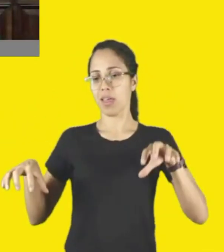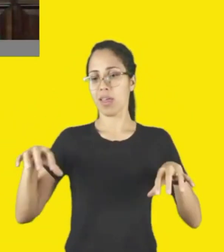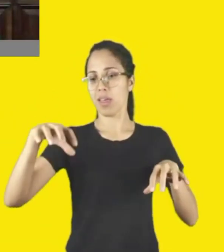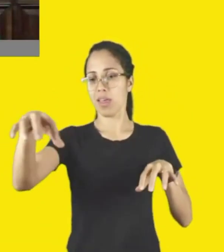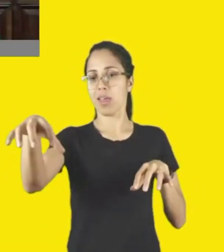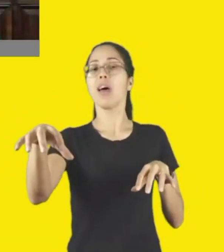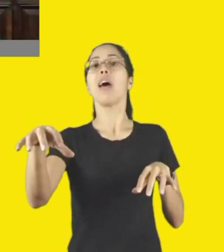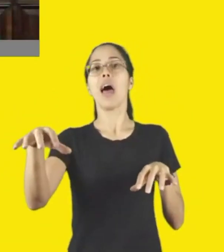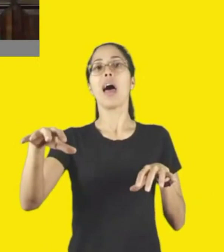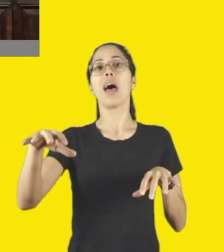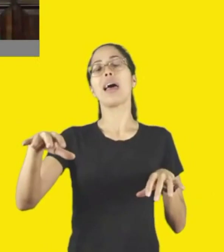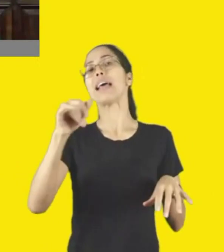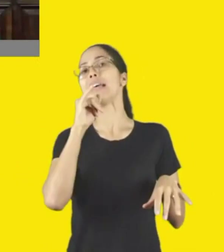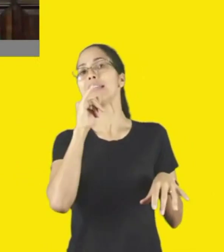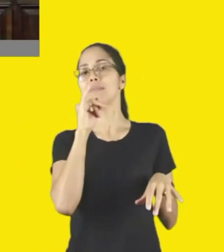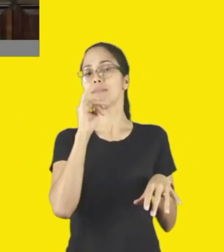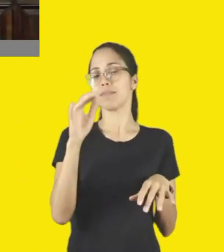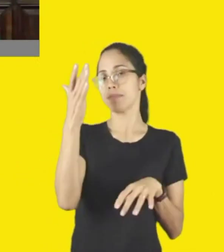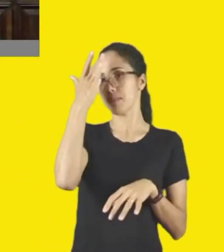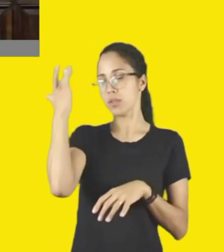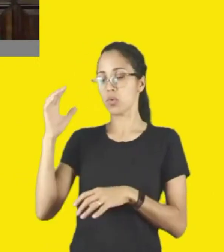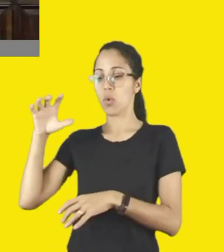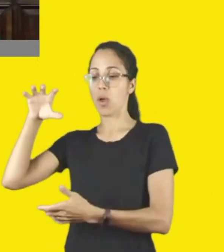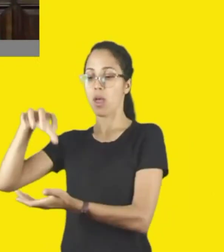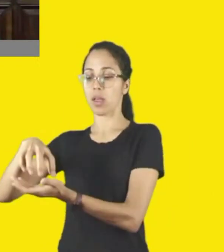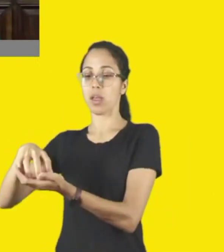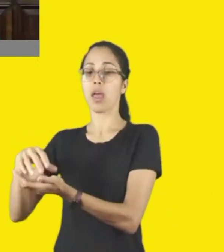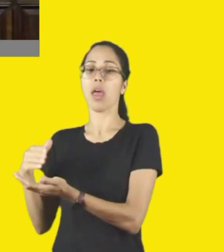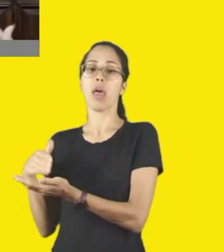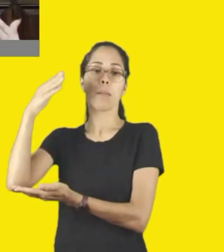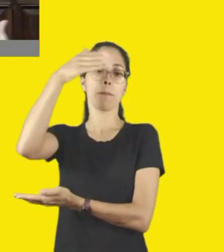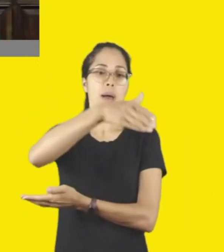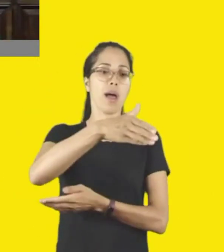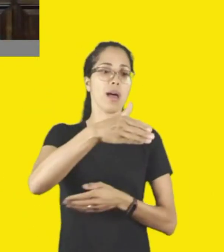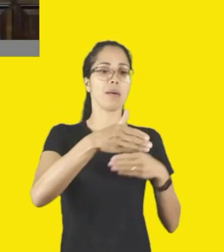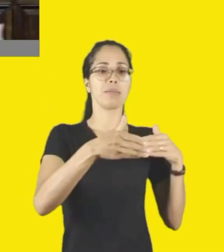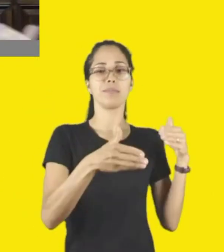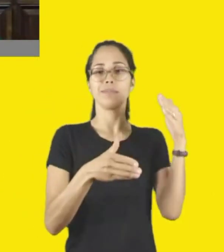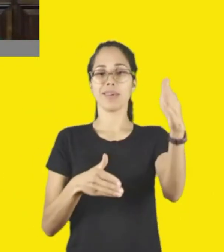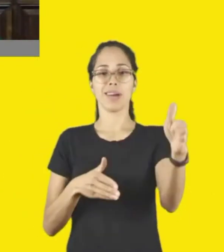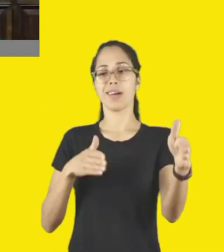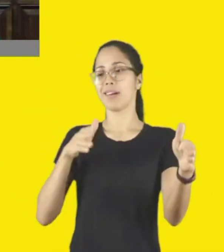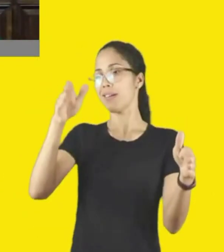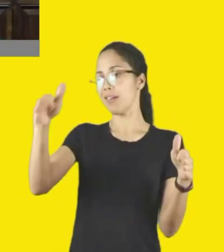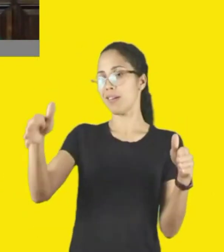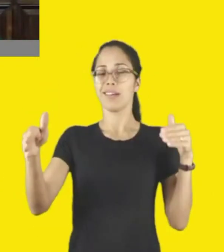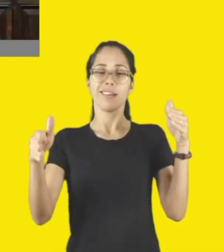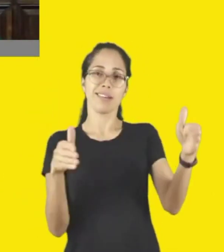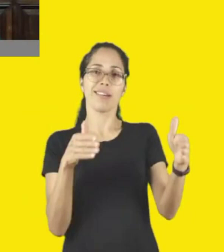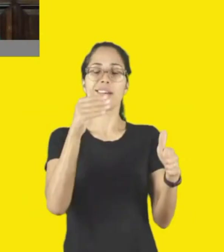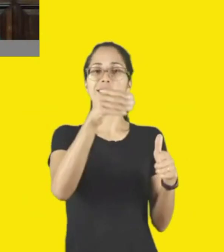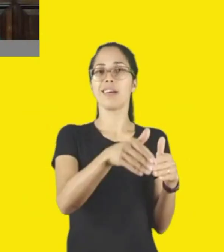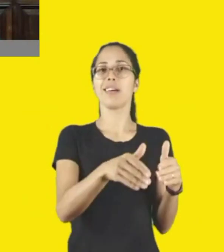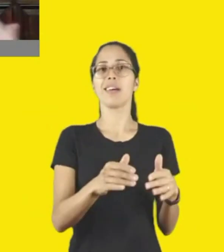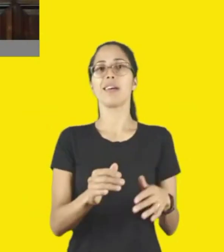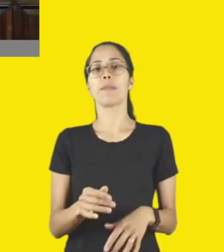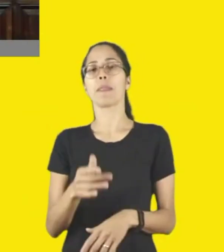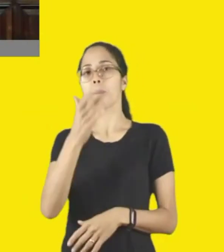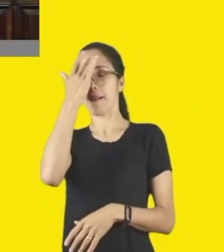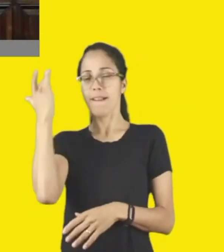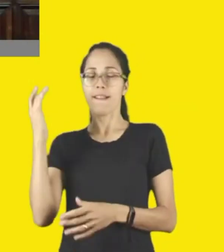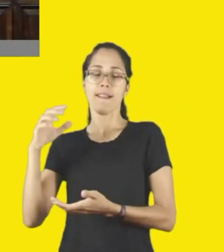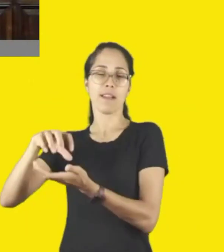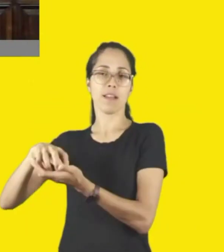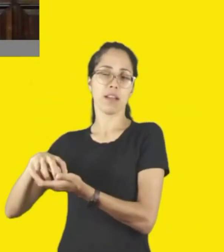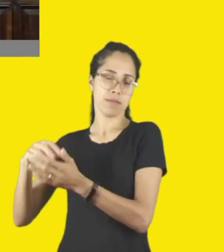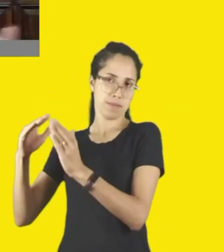frequentando esses lugares. E isso é muito importante para nós, fazer com que o município, os moradores de um município também